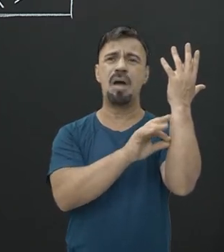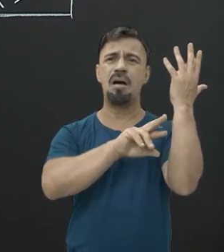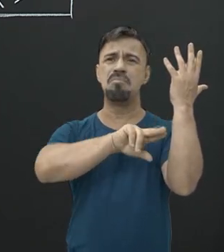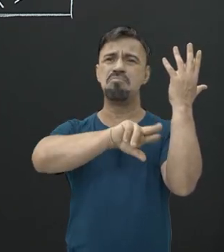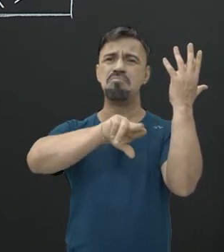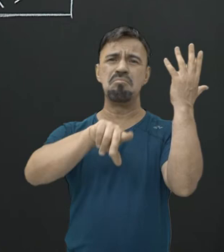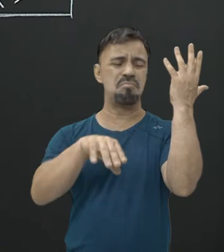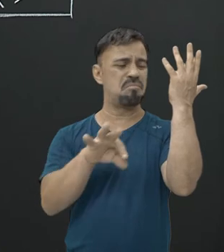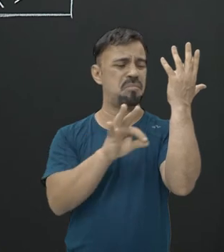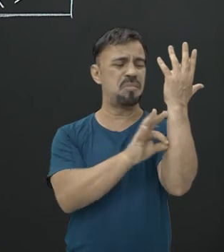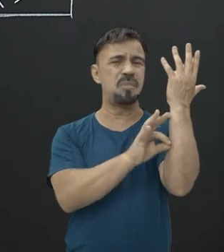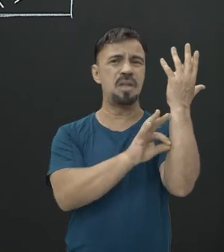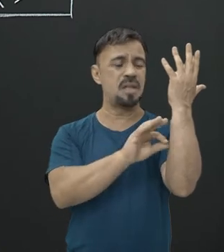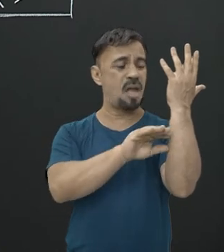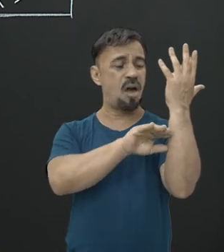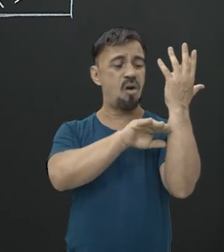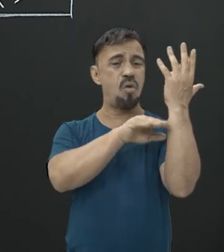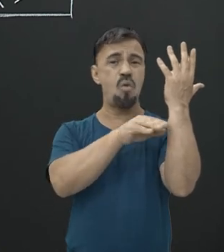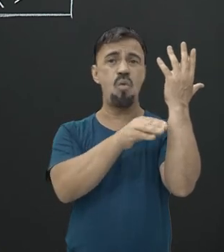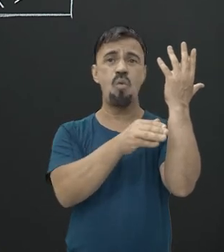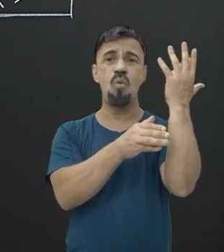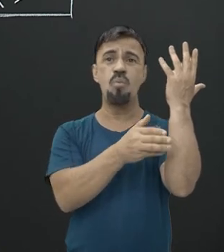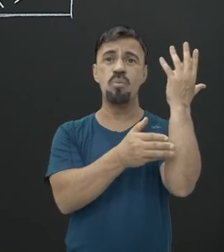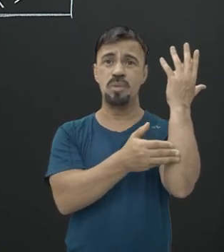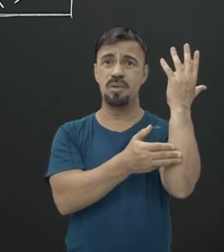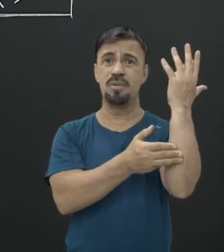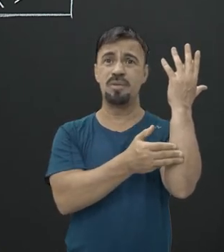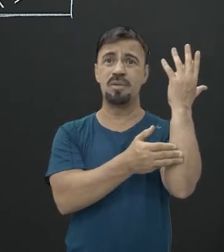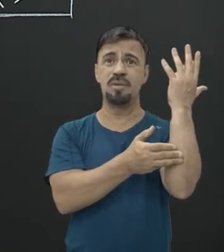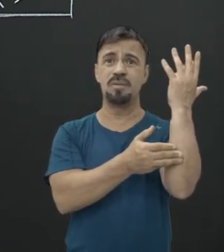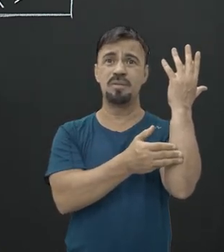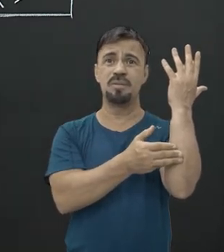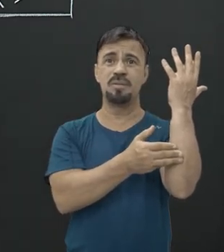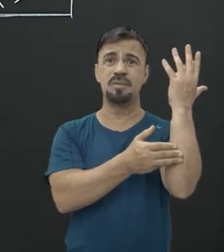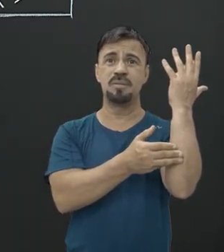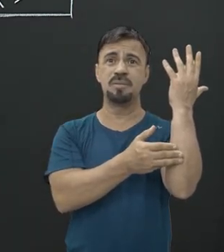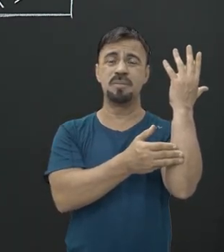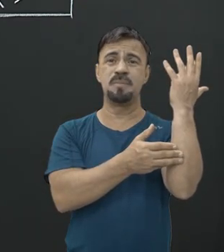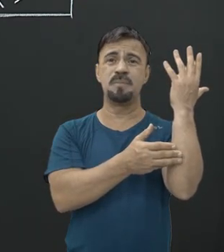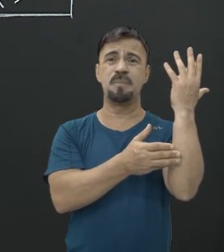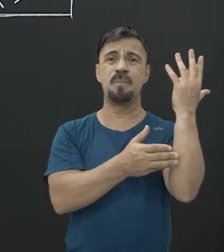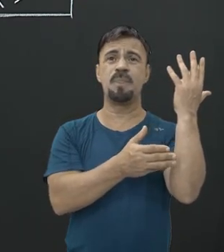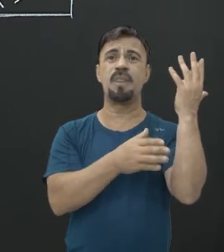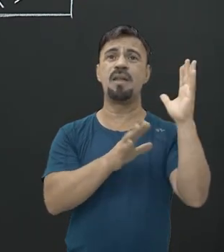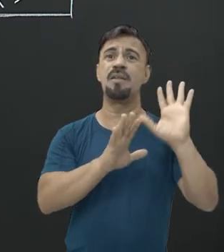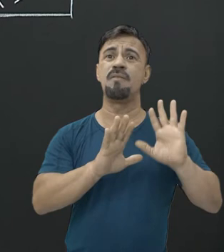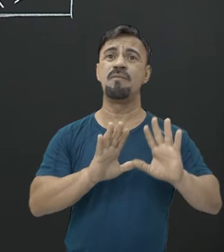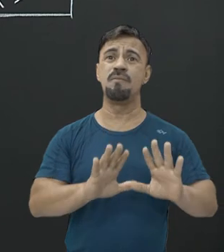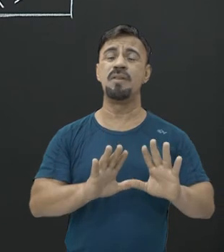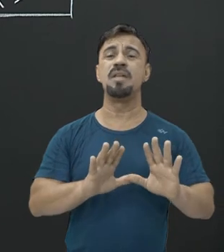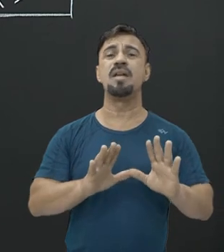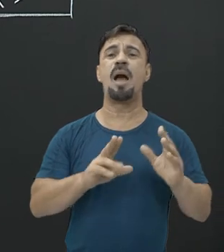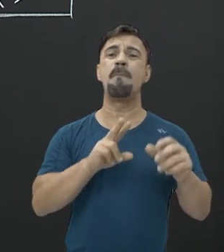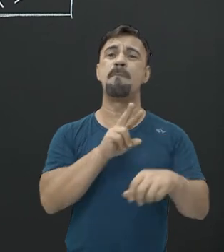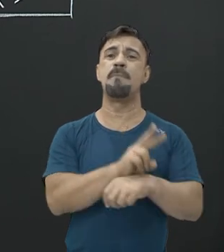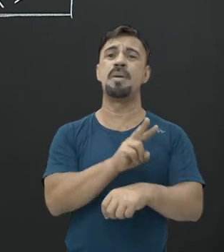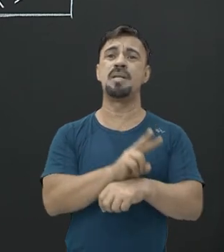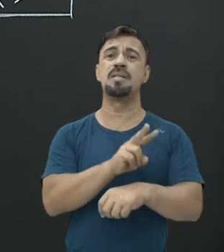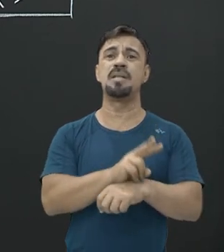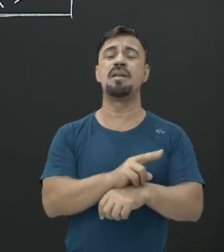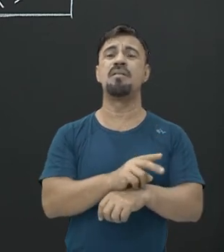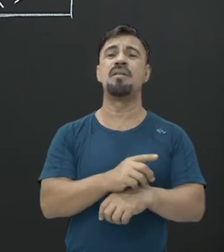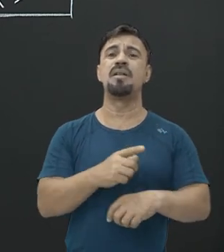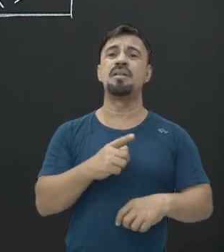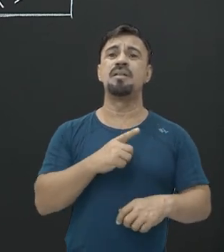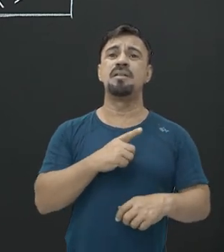Aquela resina cobriu ele. Cobriu. Estratificou. Parou. Ele fica ali absolutamente preservado. A gente tem